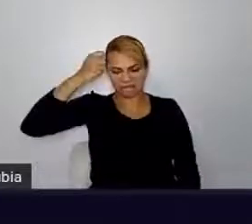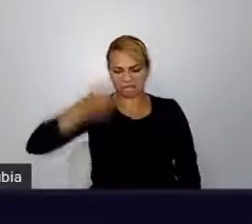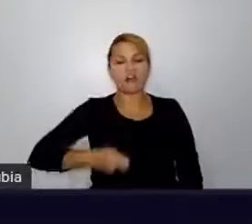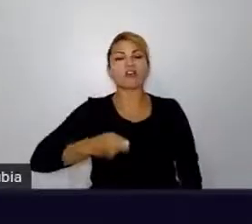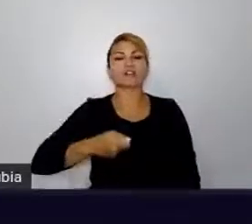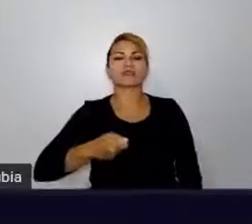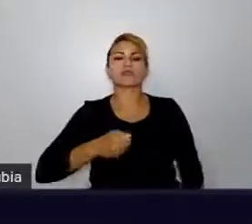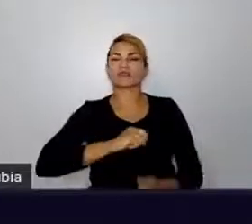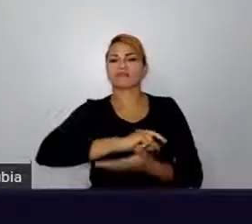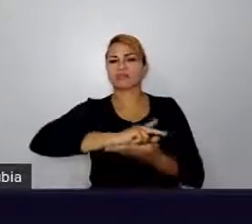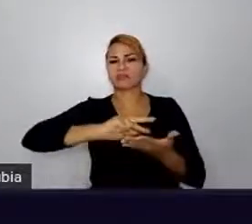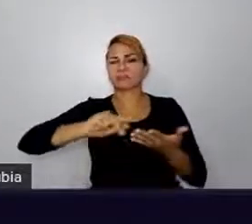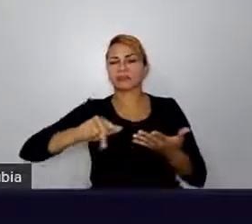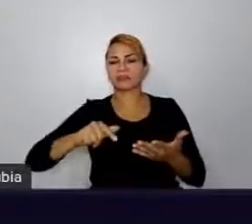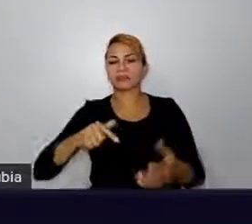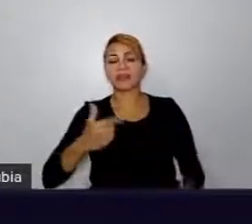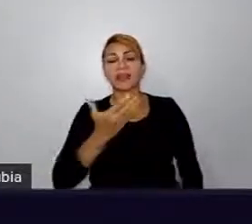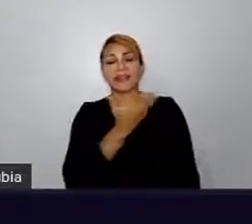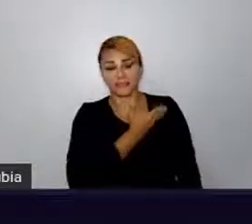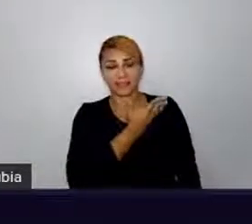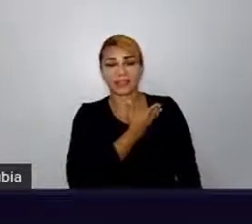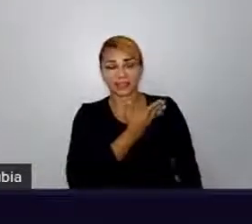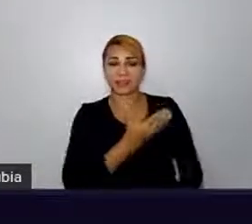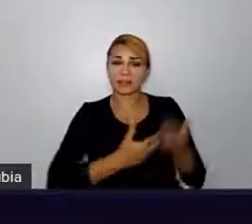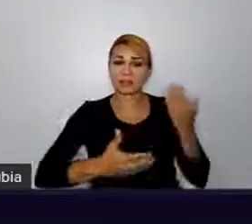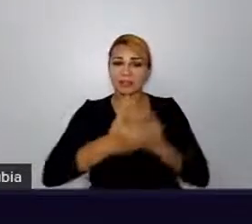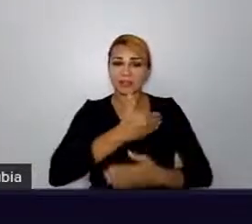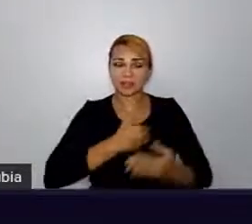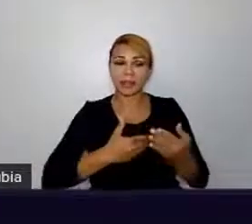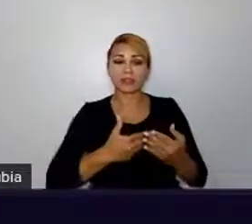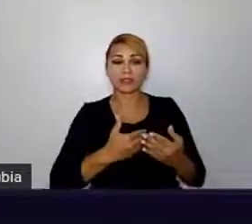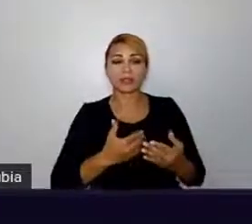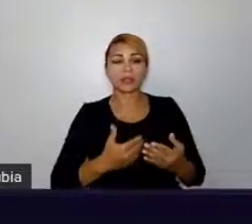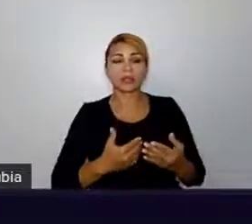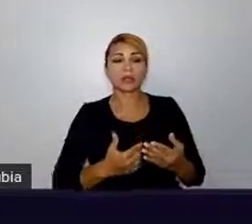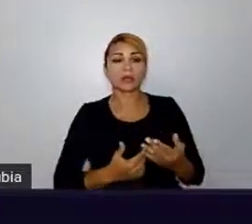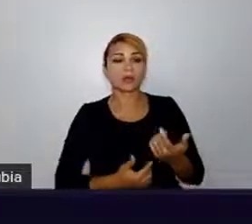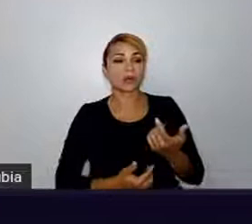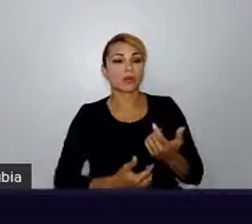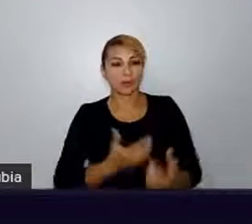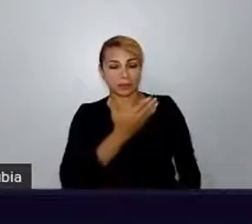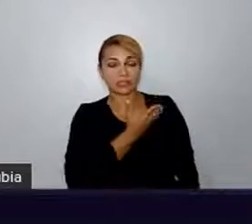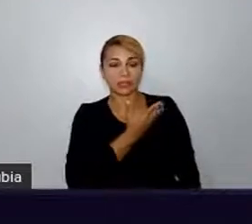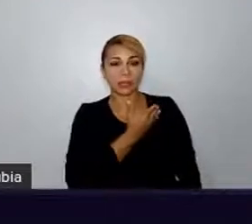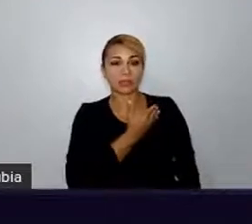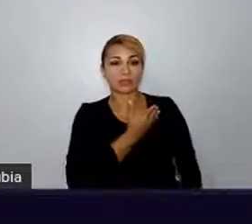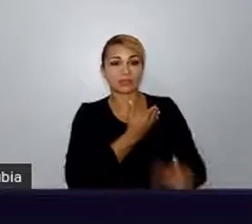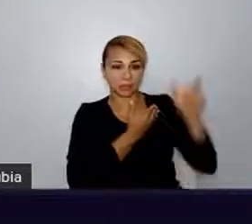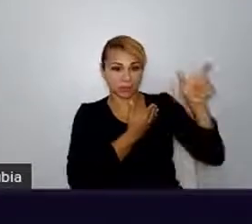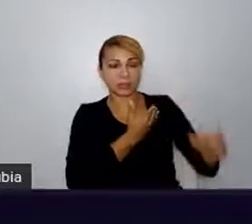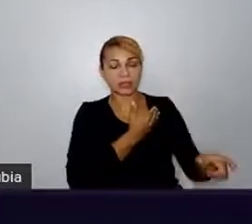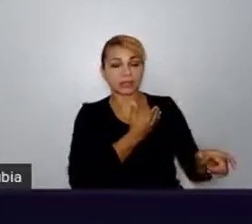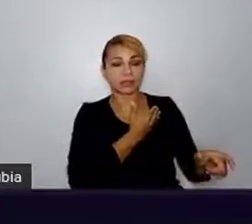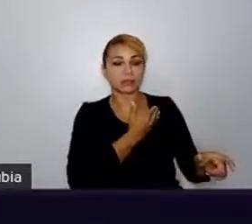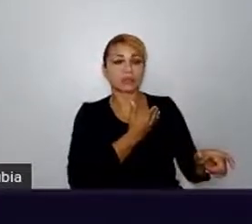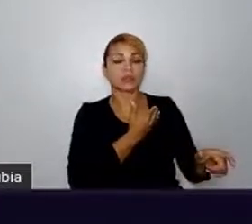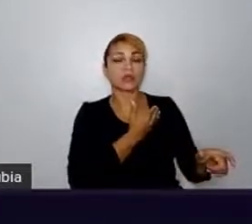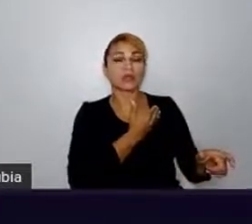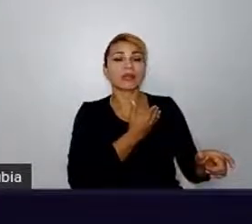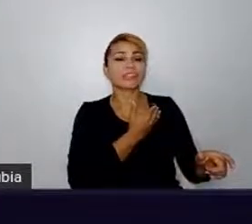E eu fiz amizade com uma pessoa que era completamente o oposto de mim. Meu amigo Marcos, que é meu amigo até hoje.